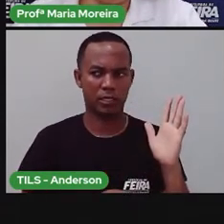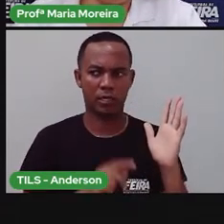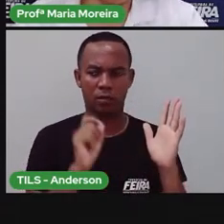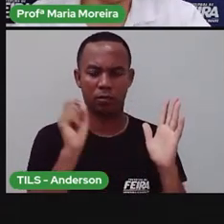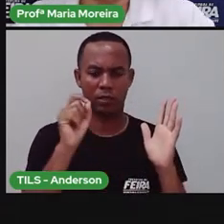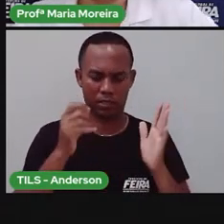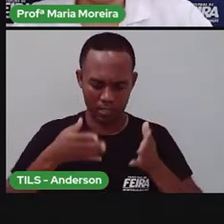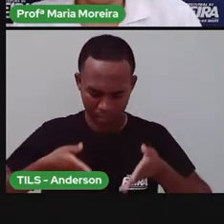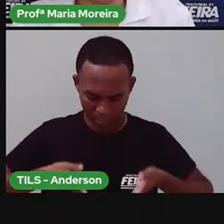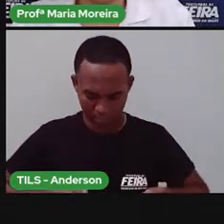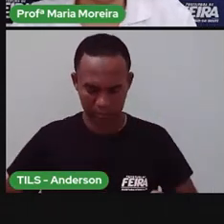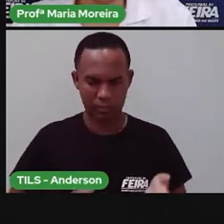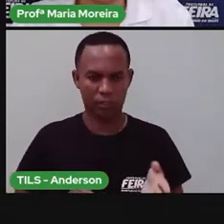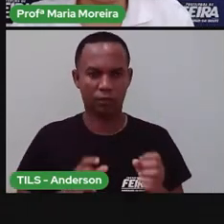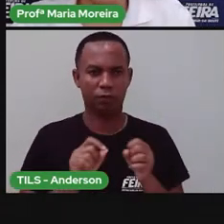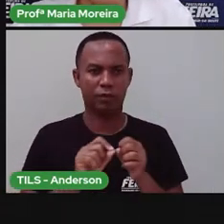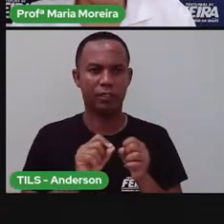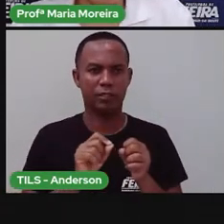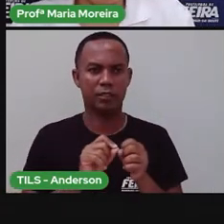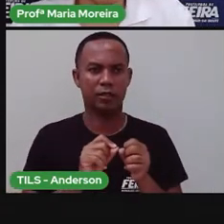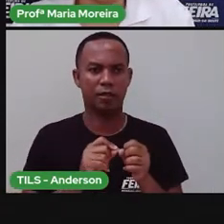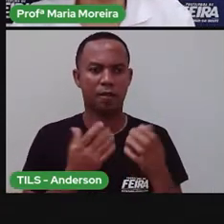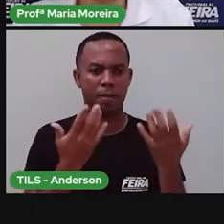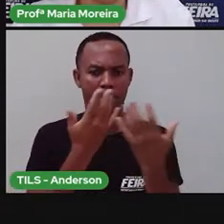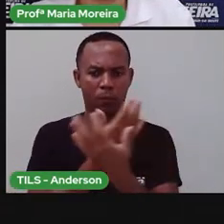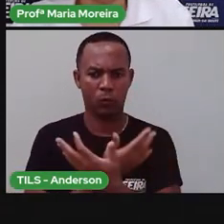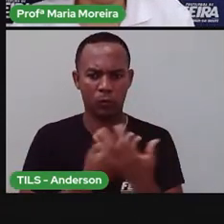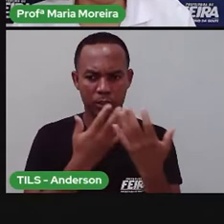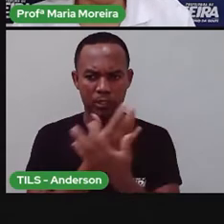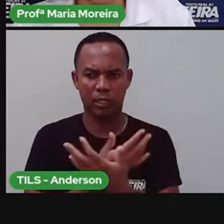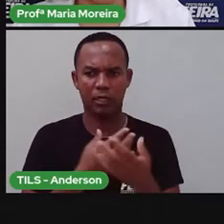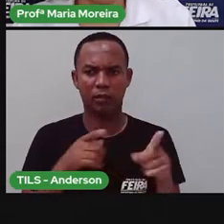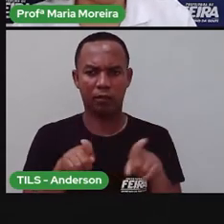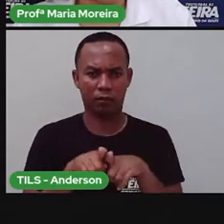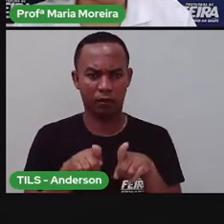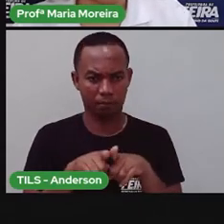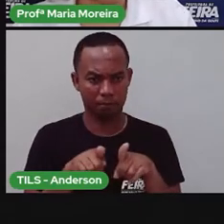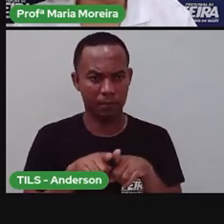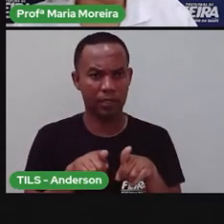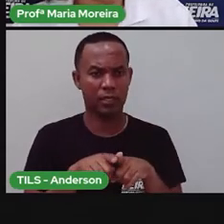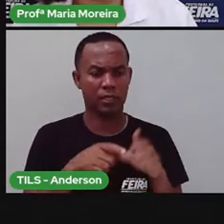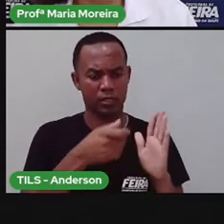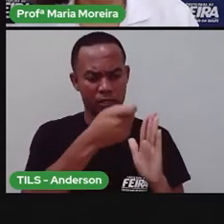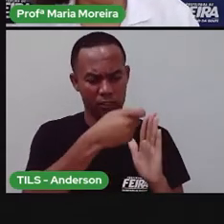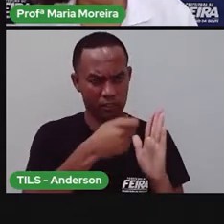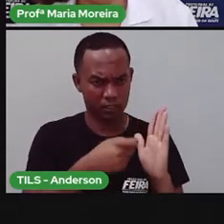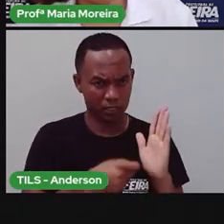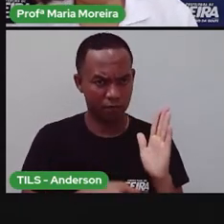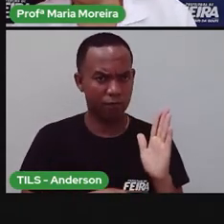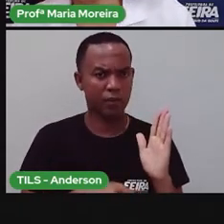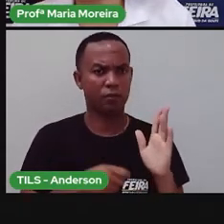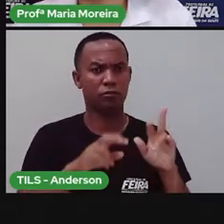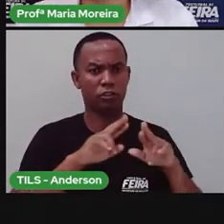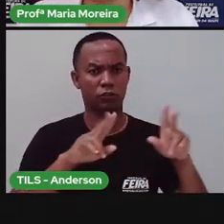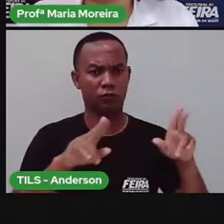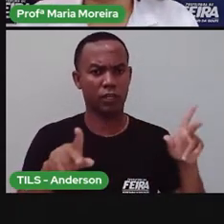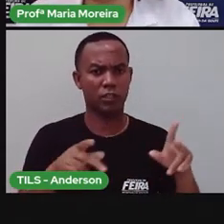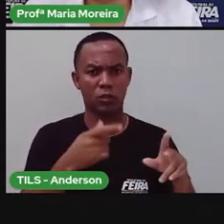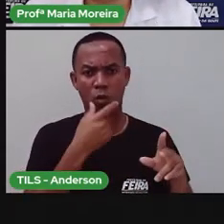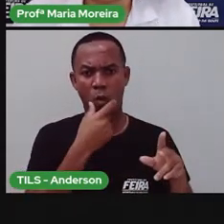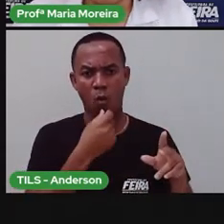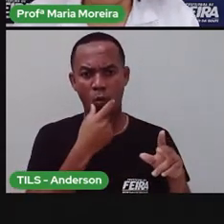ele nasceu pra fazer. Na música, compôs ao lado de nomes como Tom Jobim, Toquinho, João